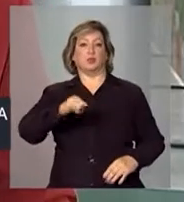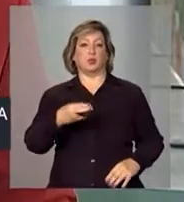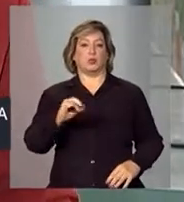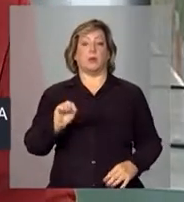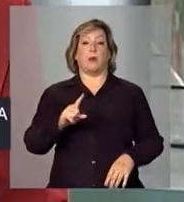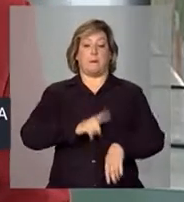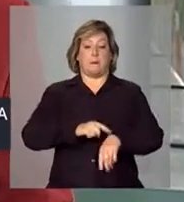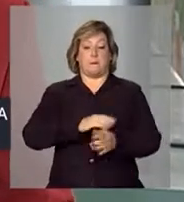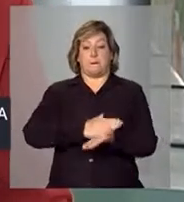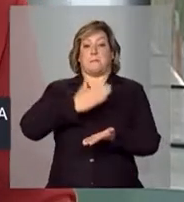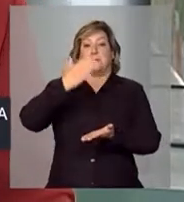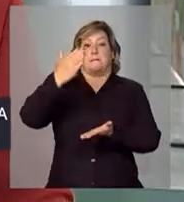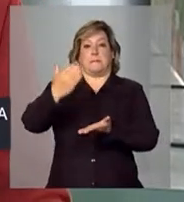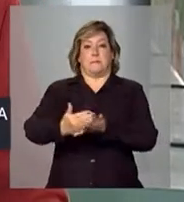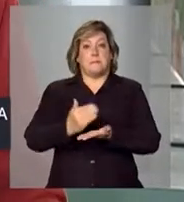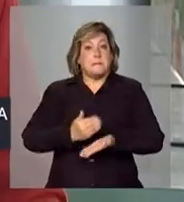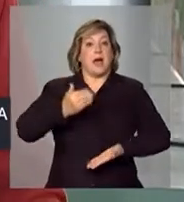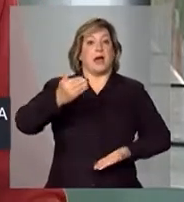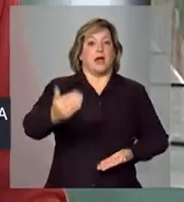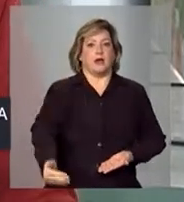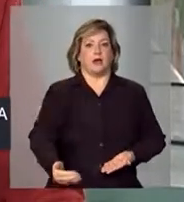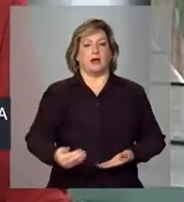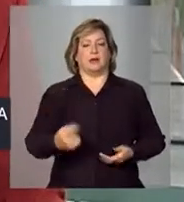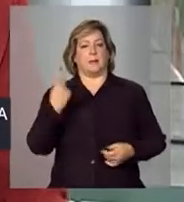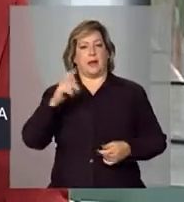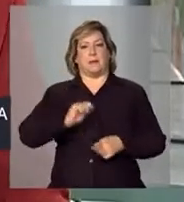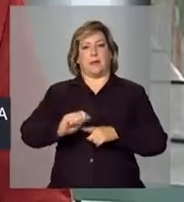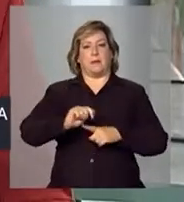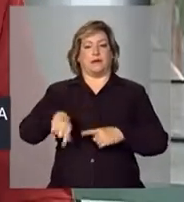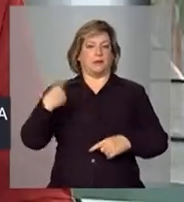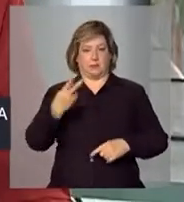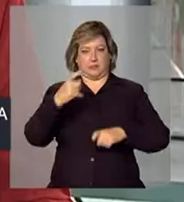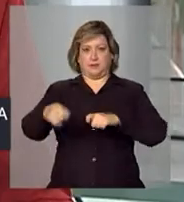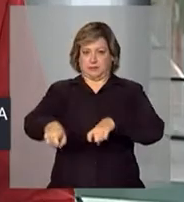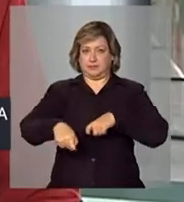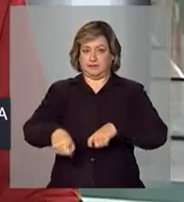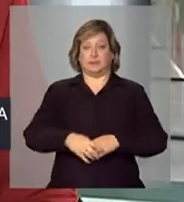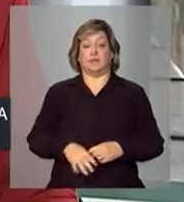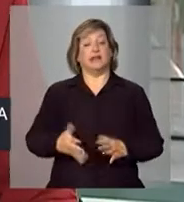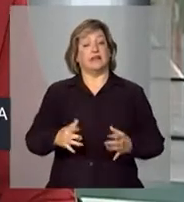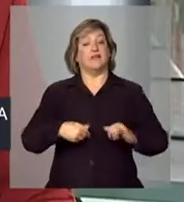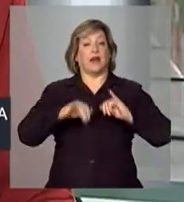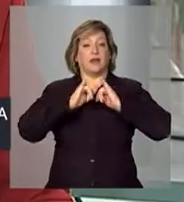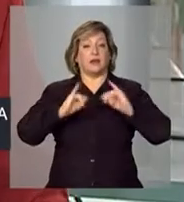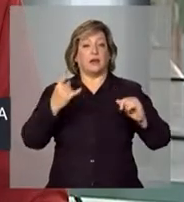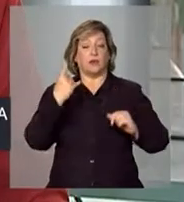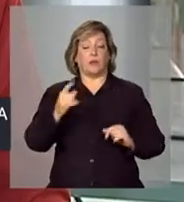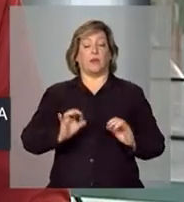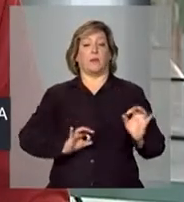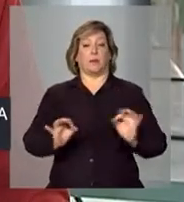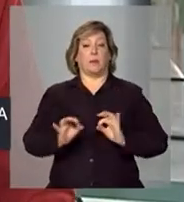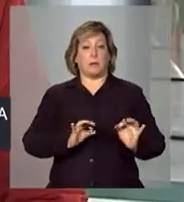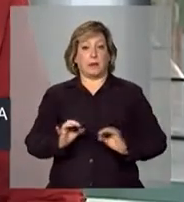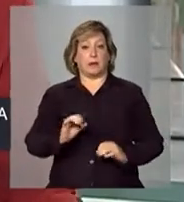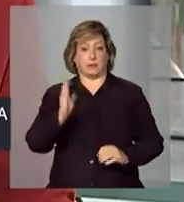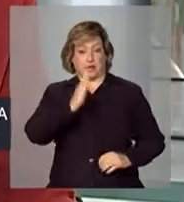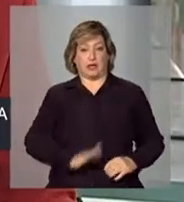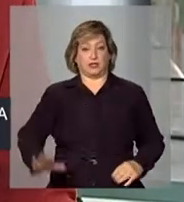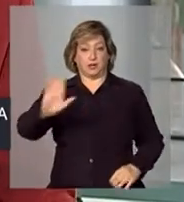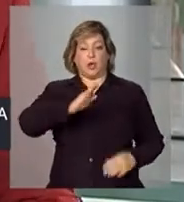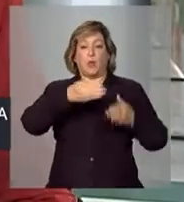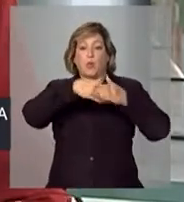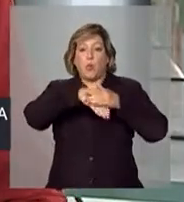pagamentos maiores para os produtores. Deve ser anunciado um Plano Nacional de Armazenagem. A